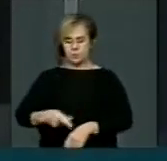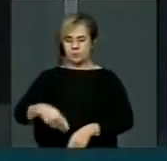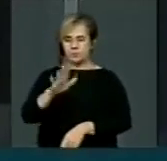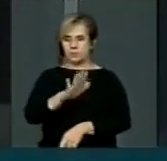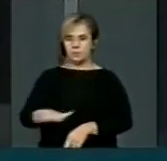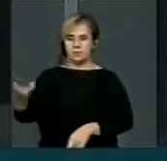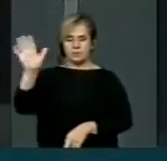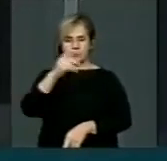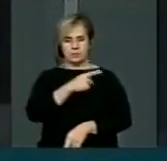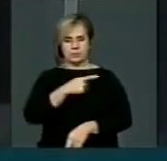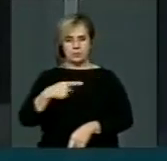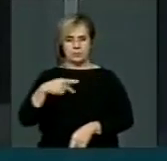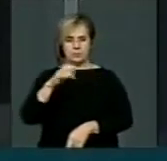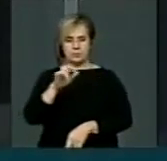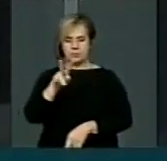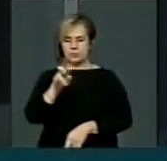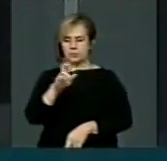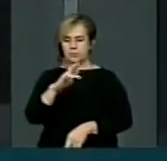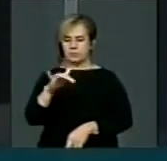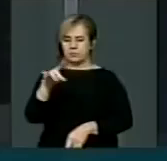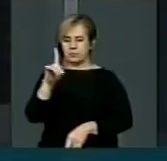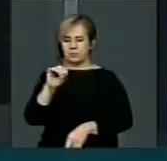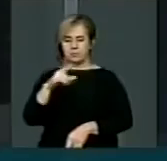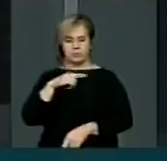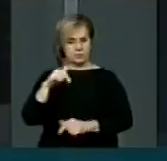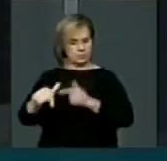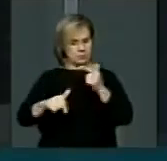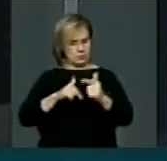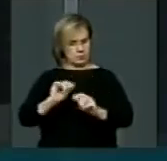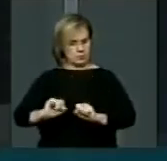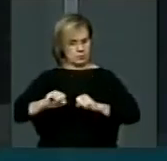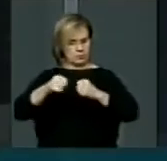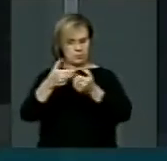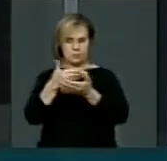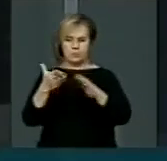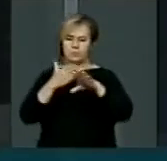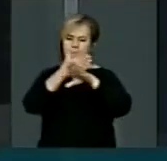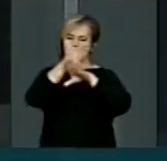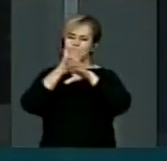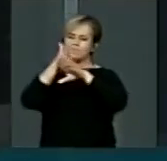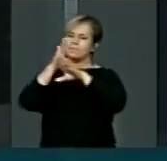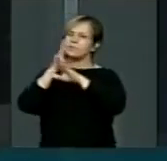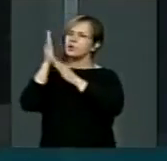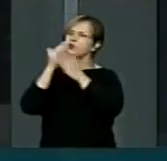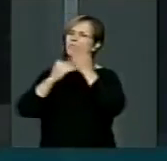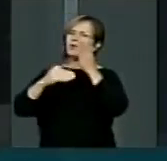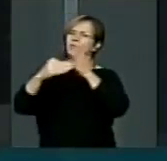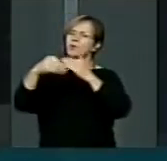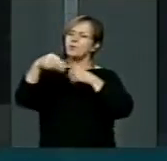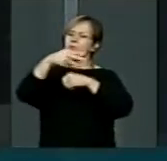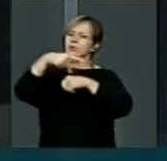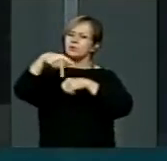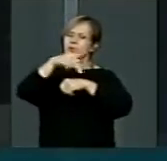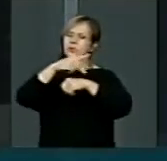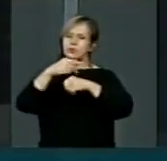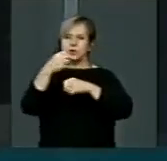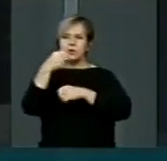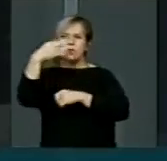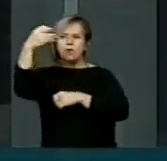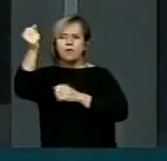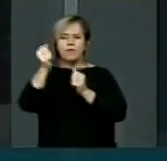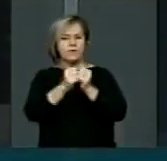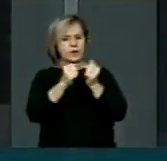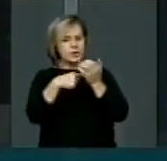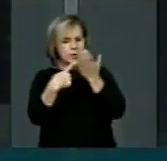nacional do partido, o pastor Everaldo, tem feito esse trabalho de percorrer todo o nosso país, viajado e cumprindo uma